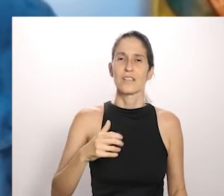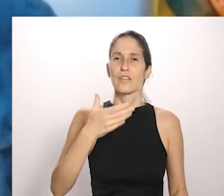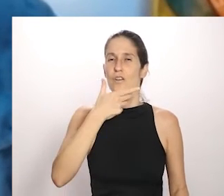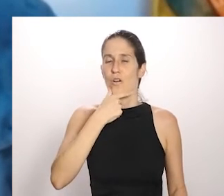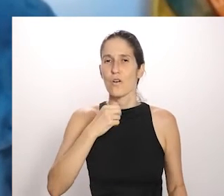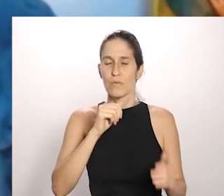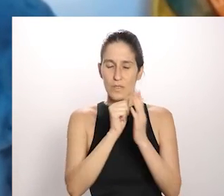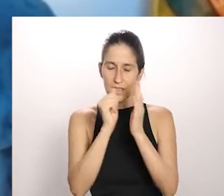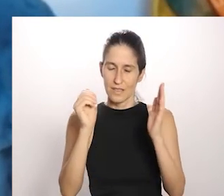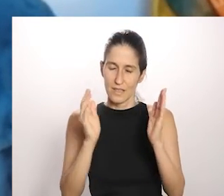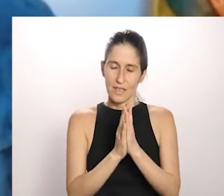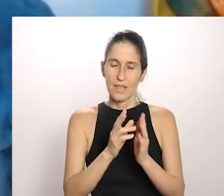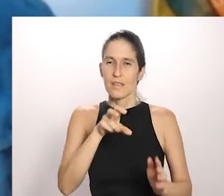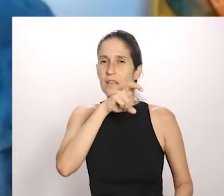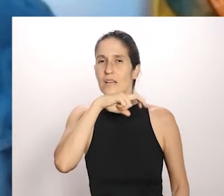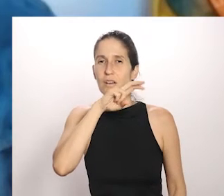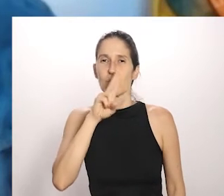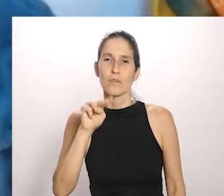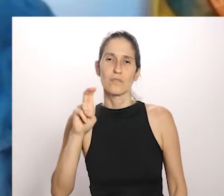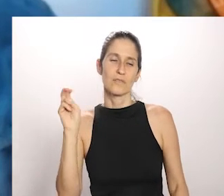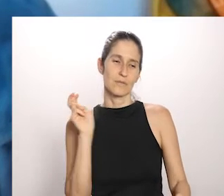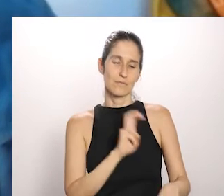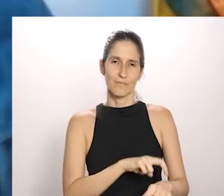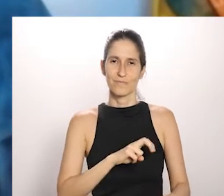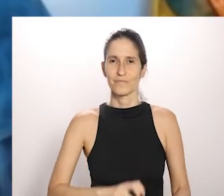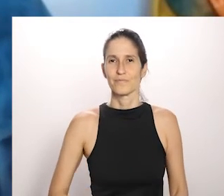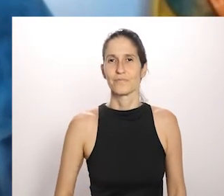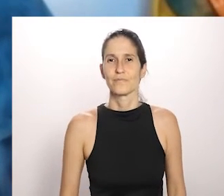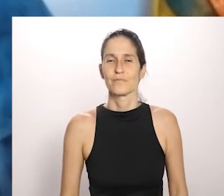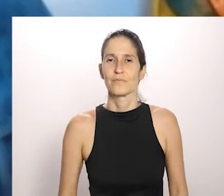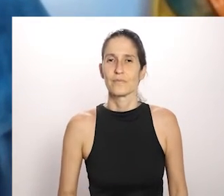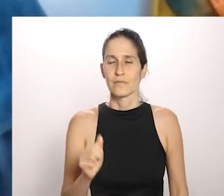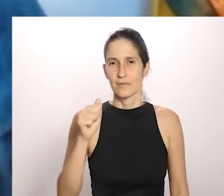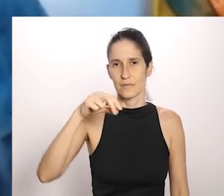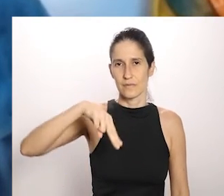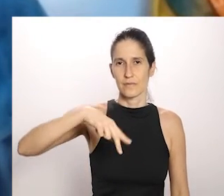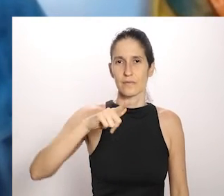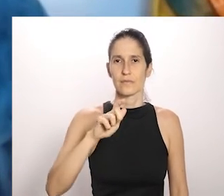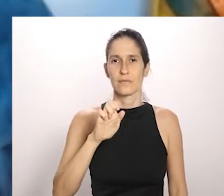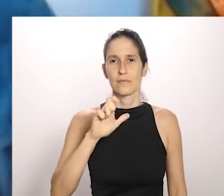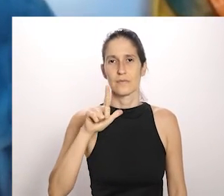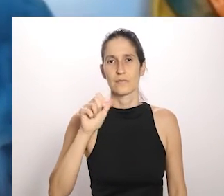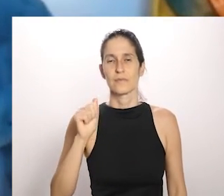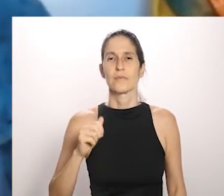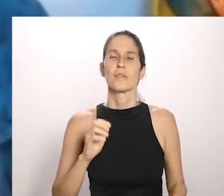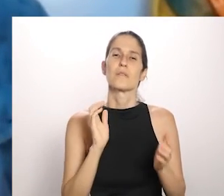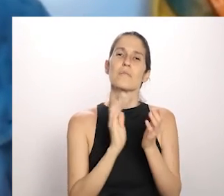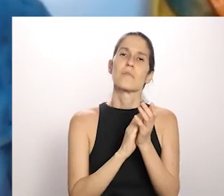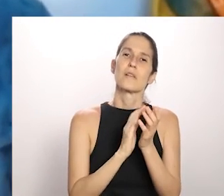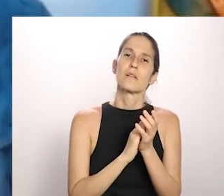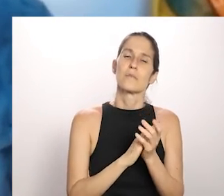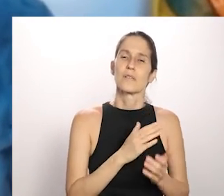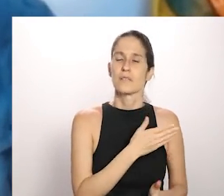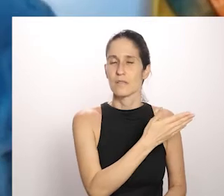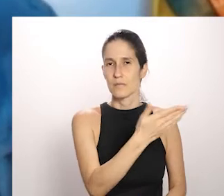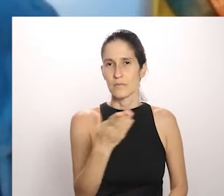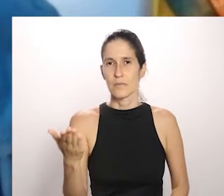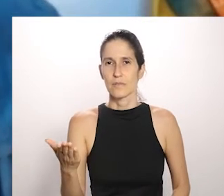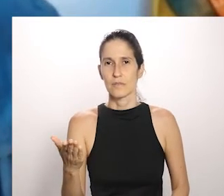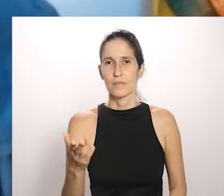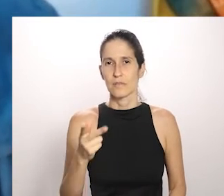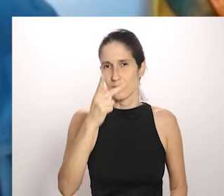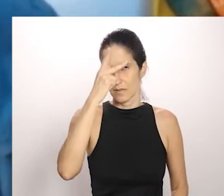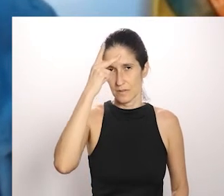morde. Então, vamos continuar. Ângela Maria também deixa os parabéns, parabéns para todos e todas